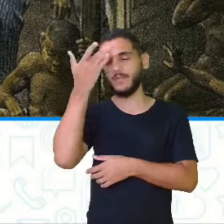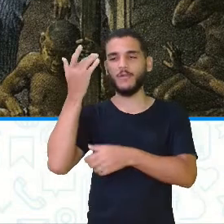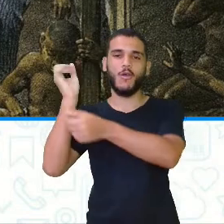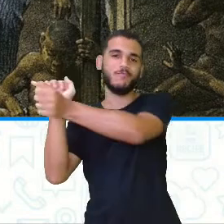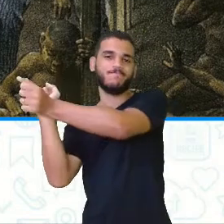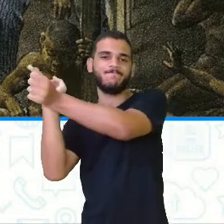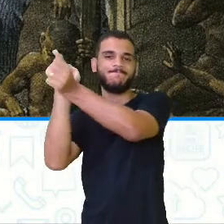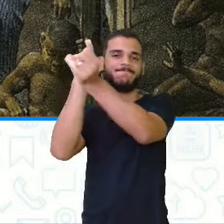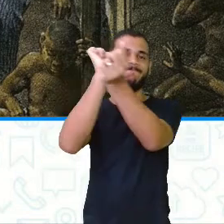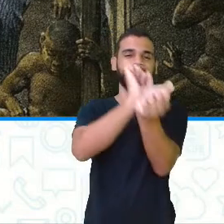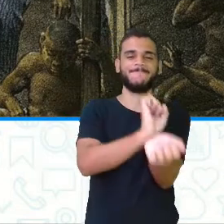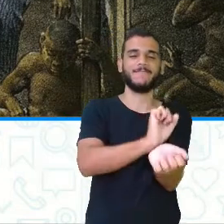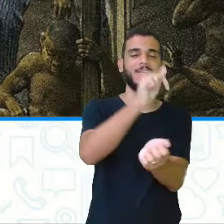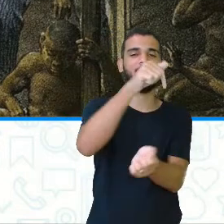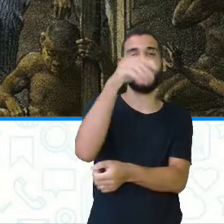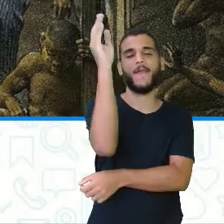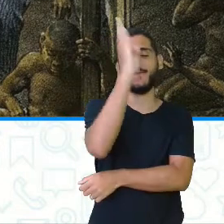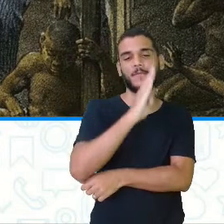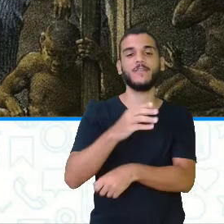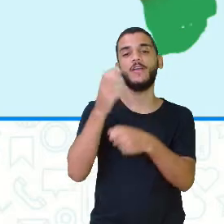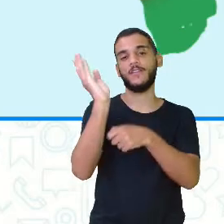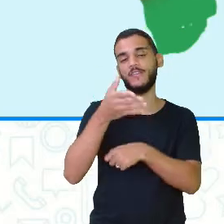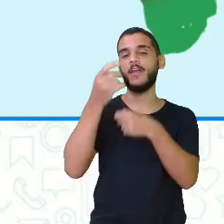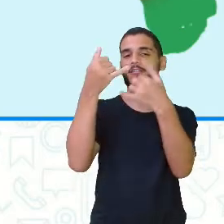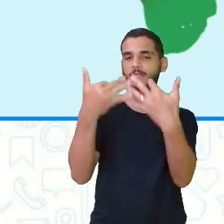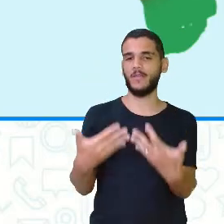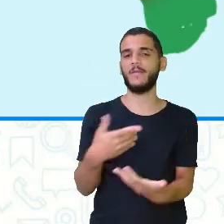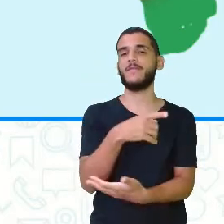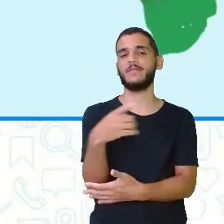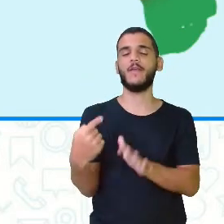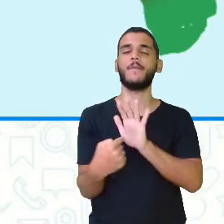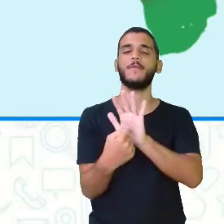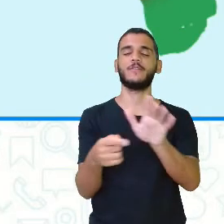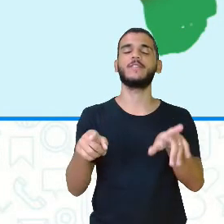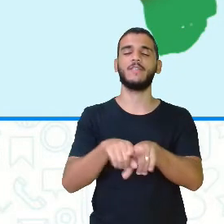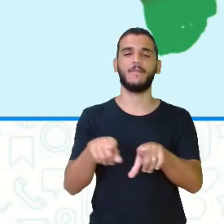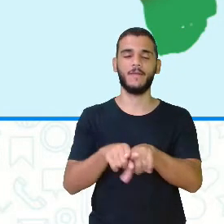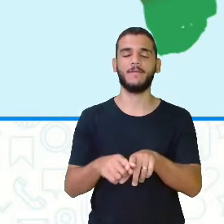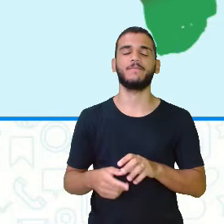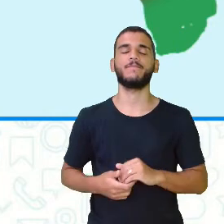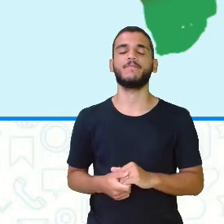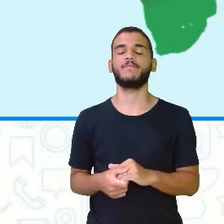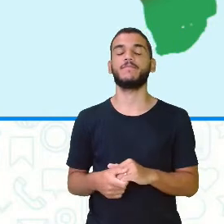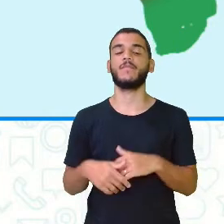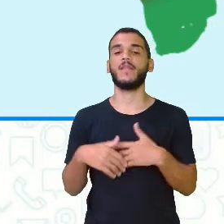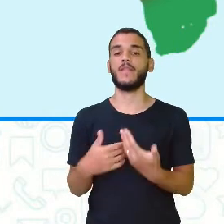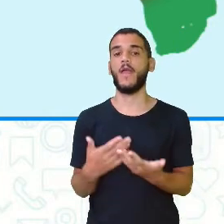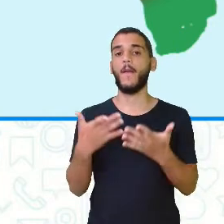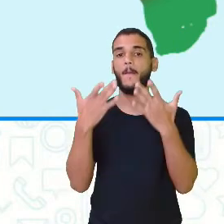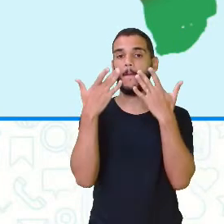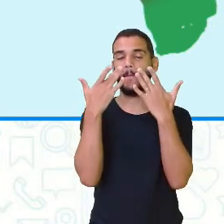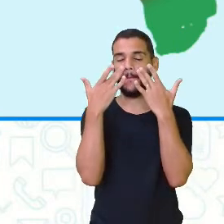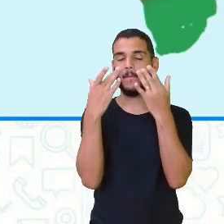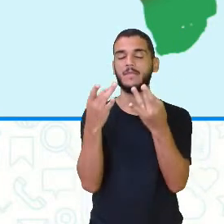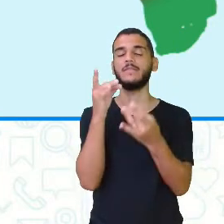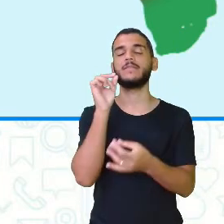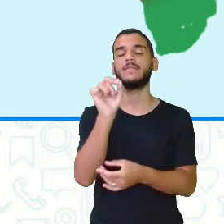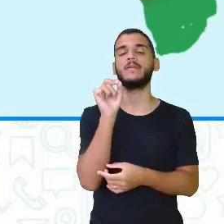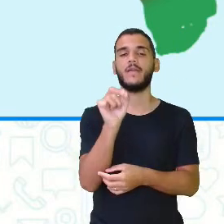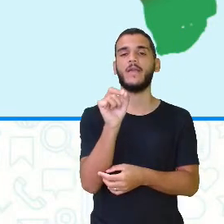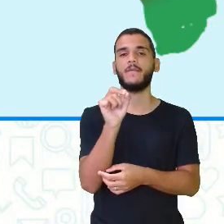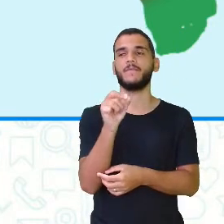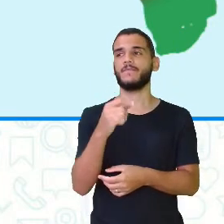em situação de escravidão. E eu já conversei isso aqui com vocês, já mostrei um pouquinho. E aqui a gente observa o comércio